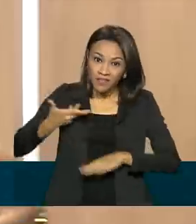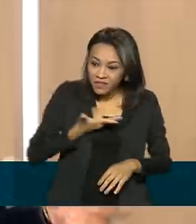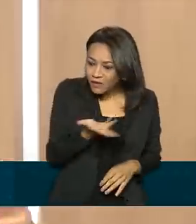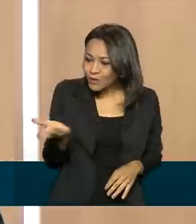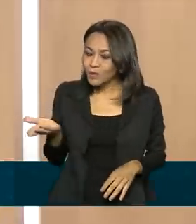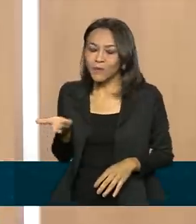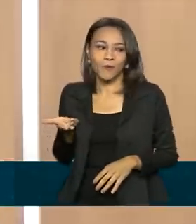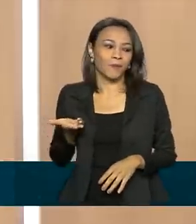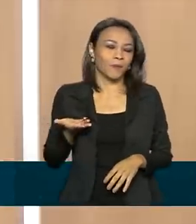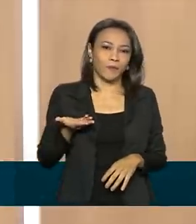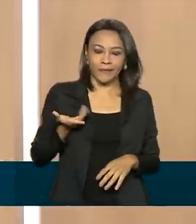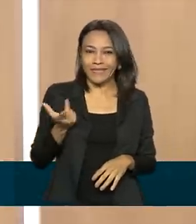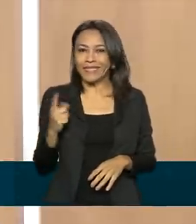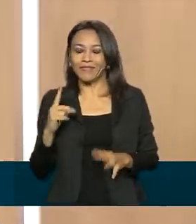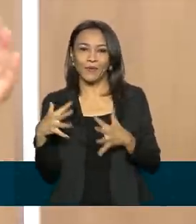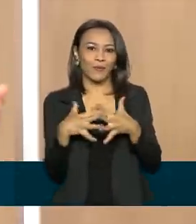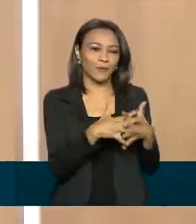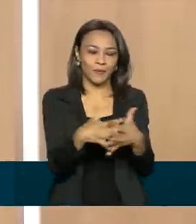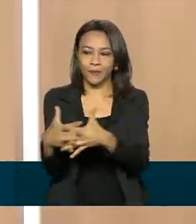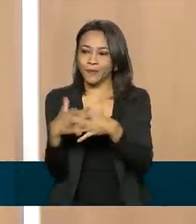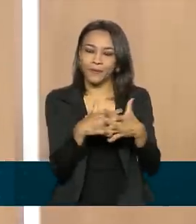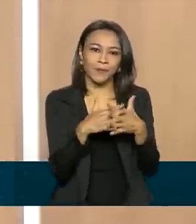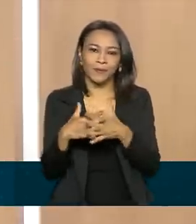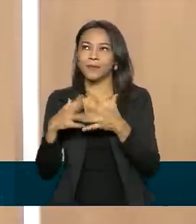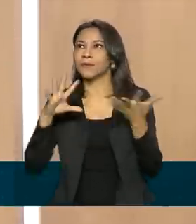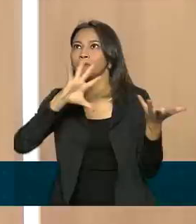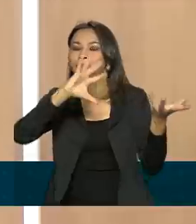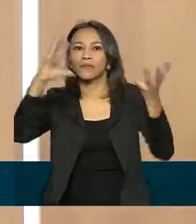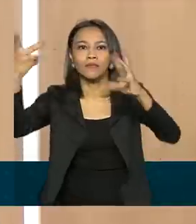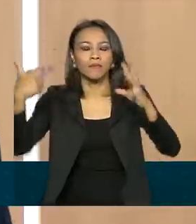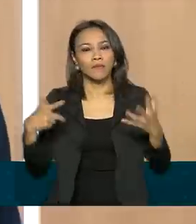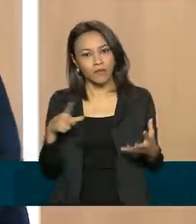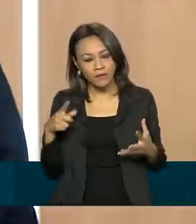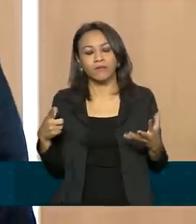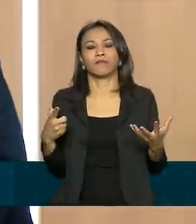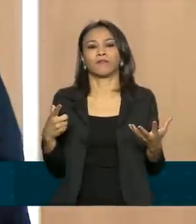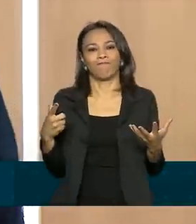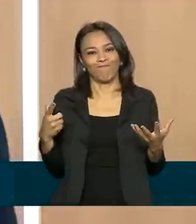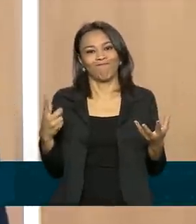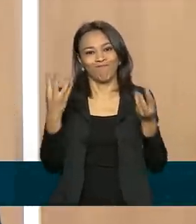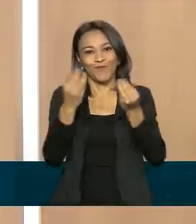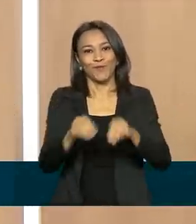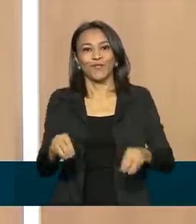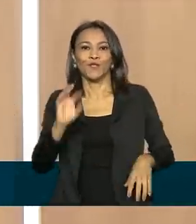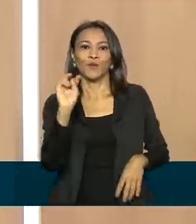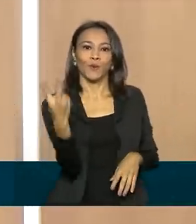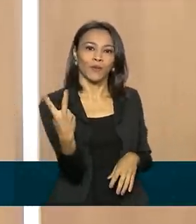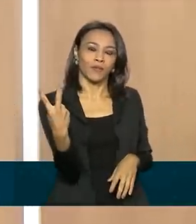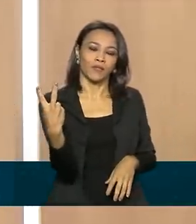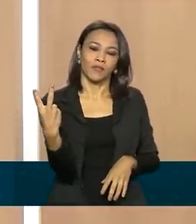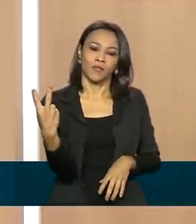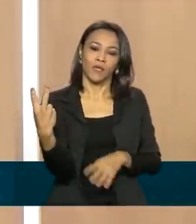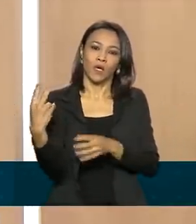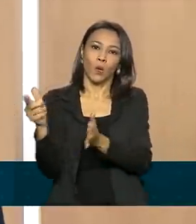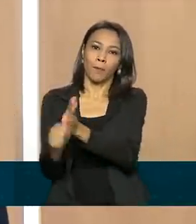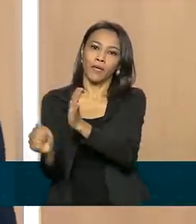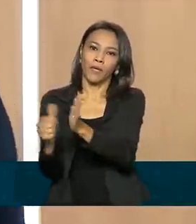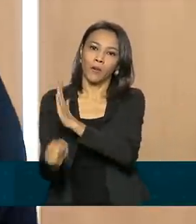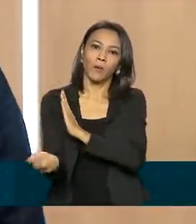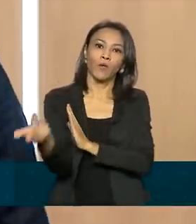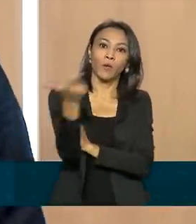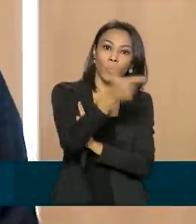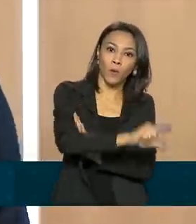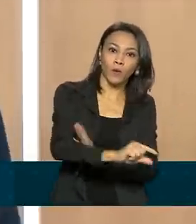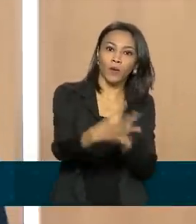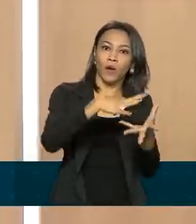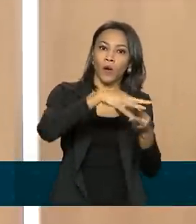gerando uma grande confusão climática e afetou, em particular, dois produtos, o milho e o algodão,